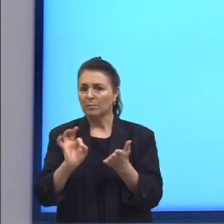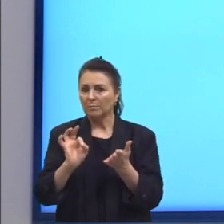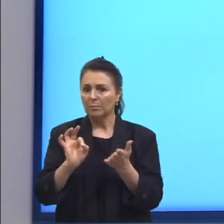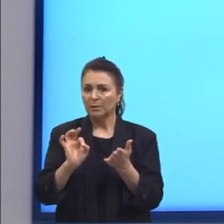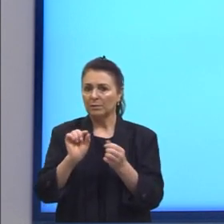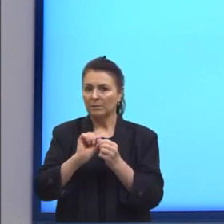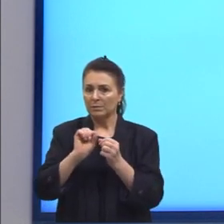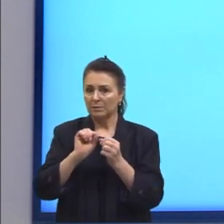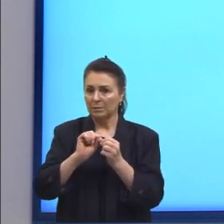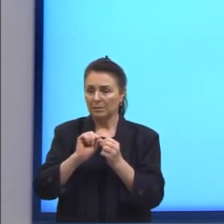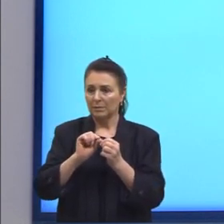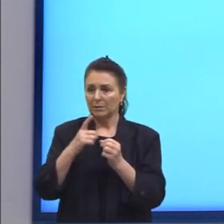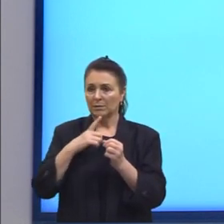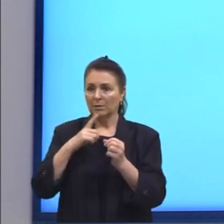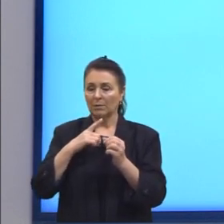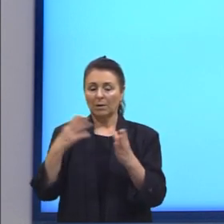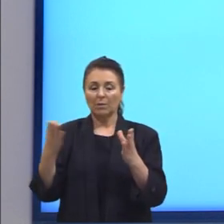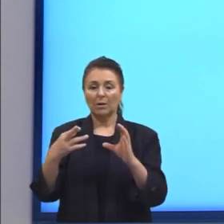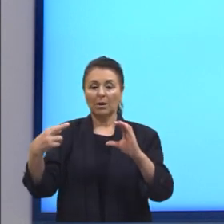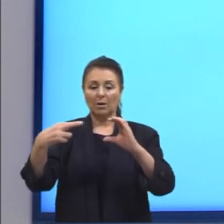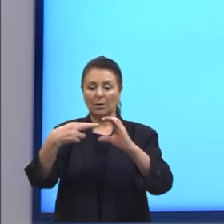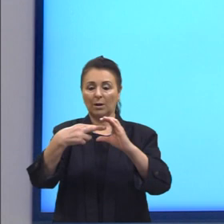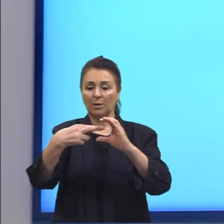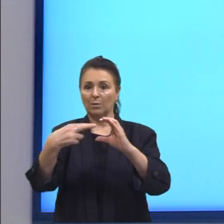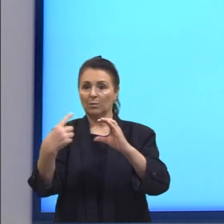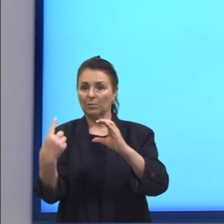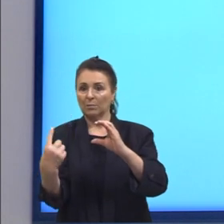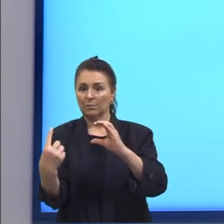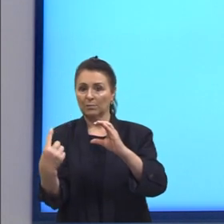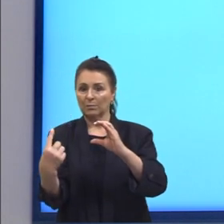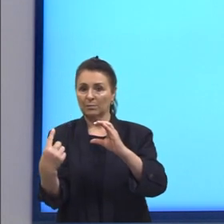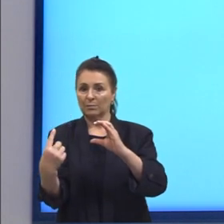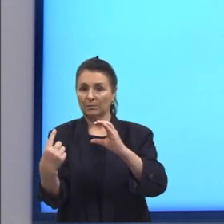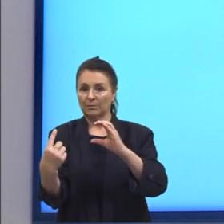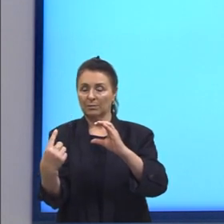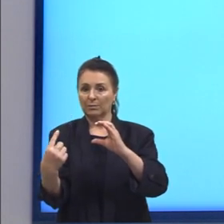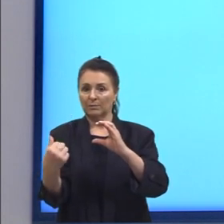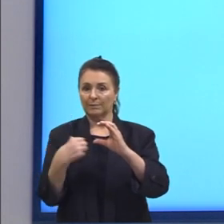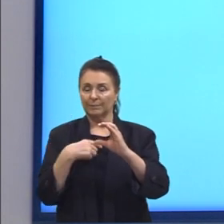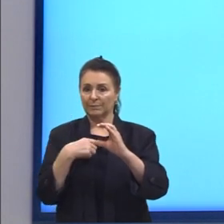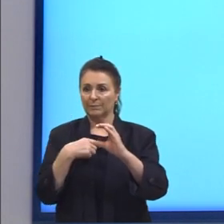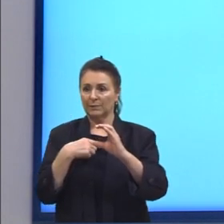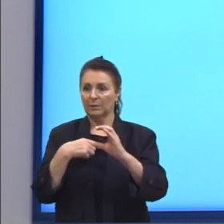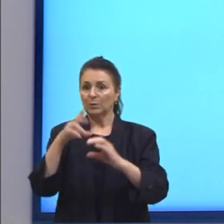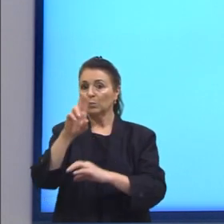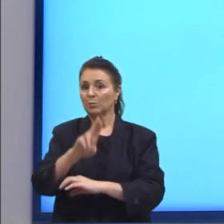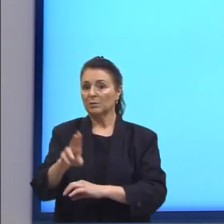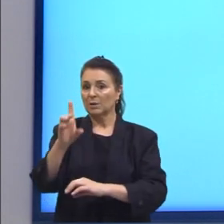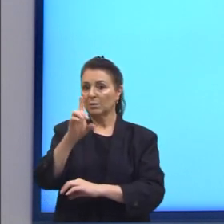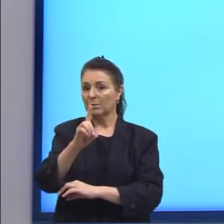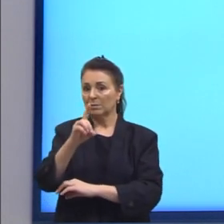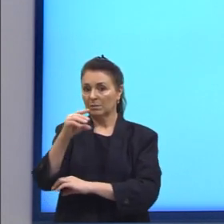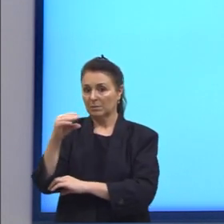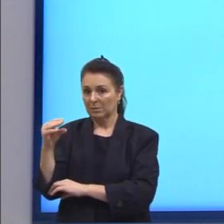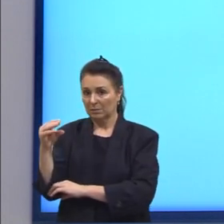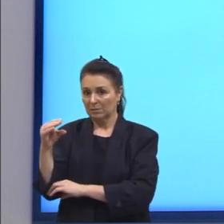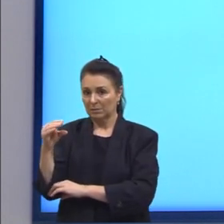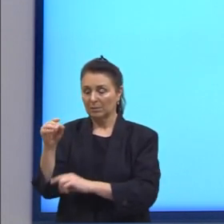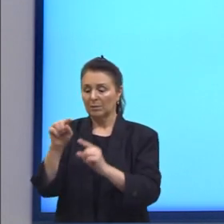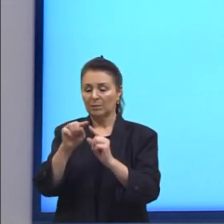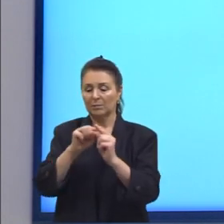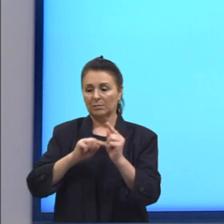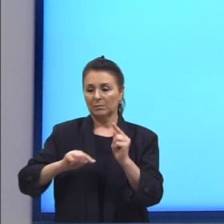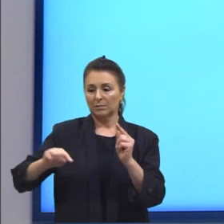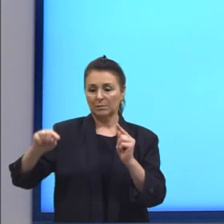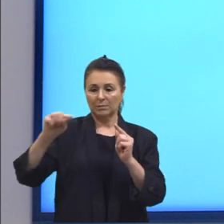aqui, a gente define o raio 1. Se eu vou utilizar, então, a unidade decímetro, eu vou construir uma circunferência de